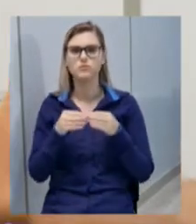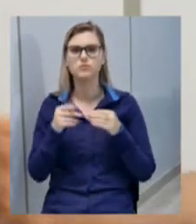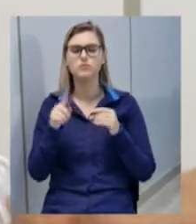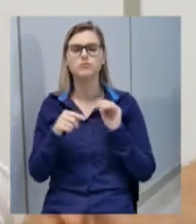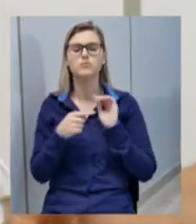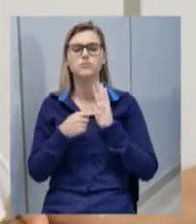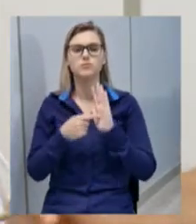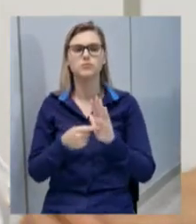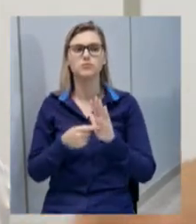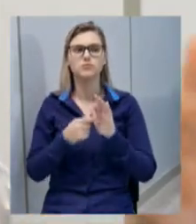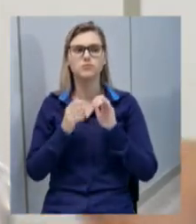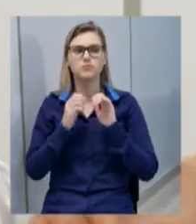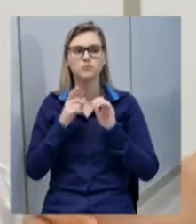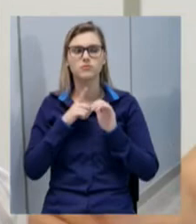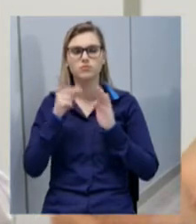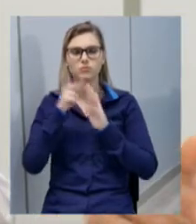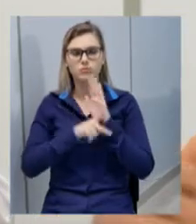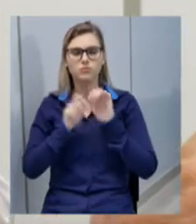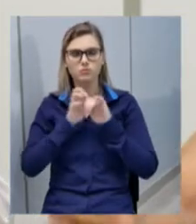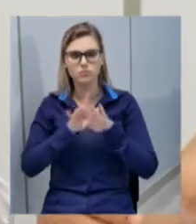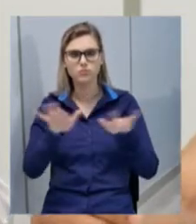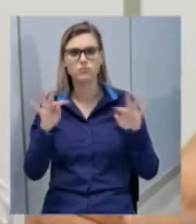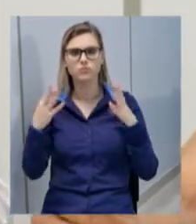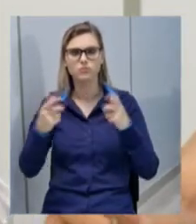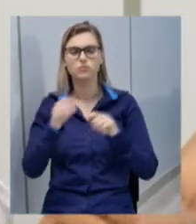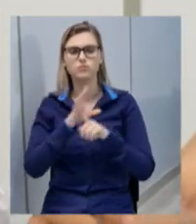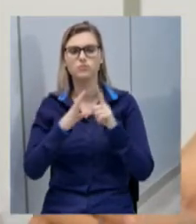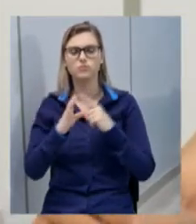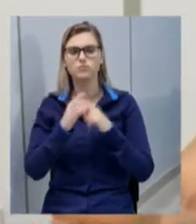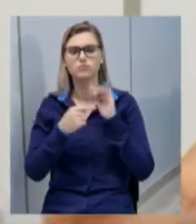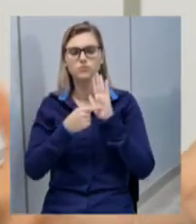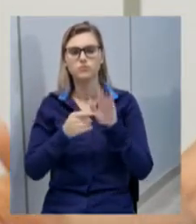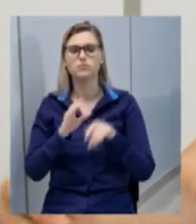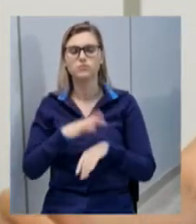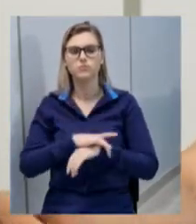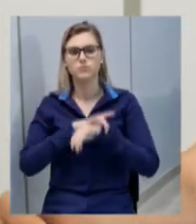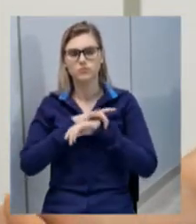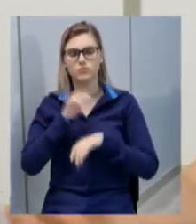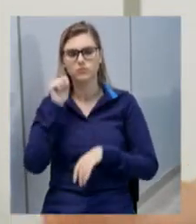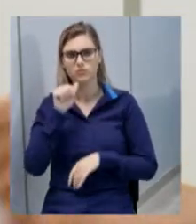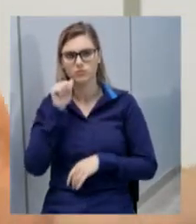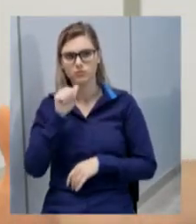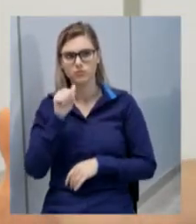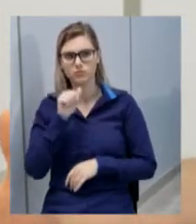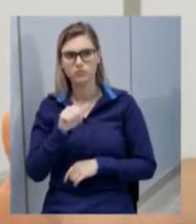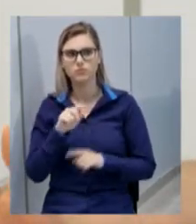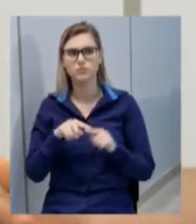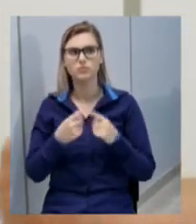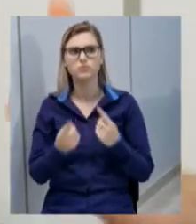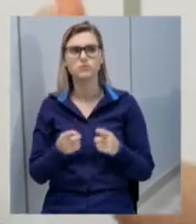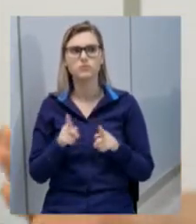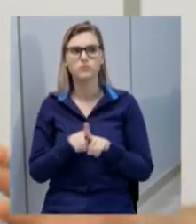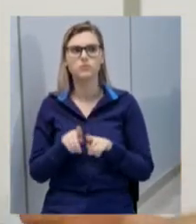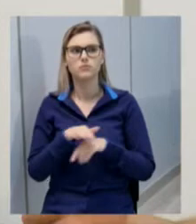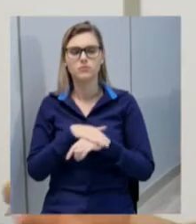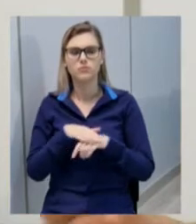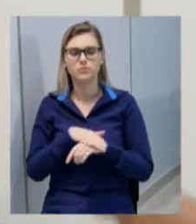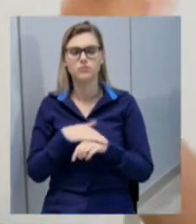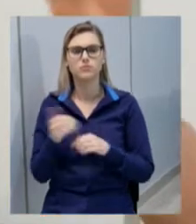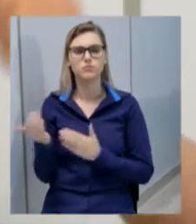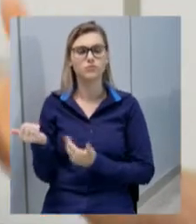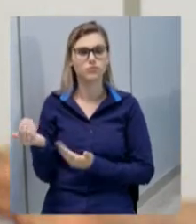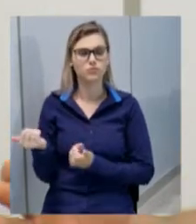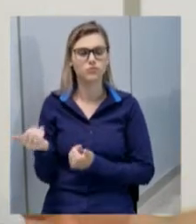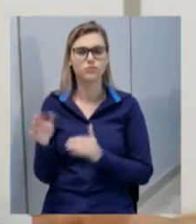abranger o projeto é um projeto muito bacana dando segurança às mulheres a gente em uma conversa às vezes está um jovem